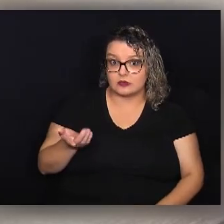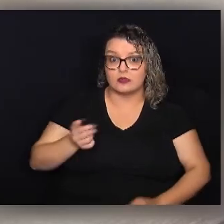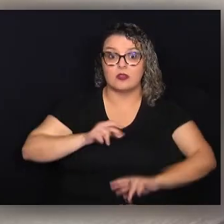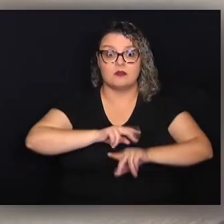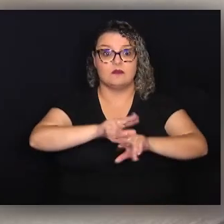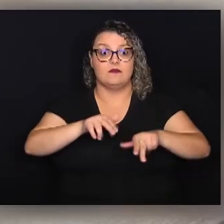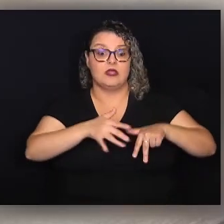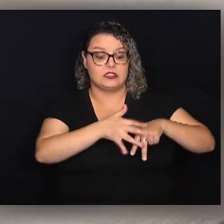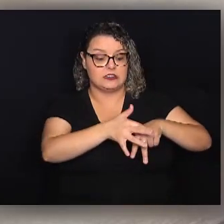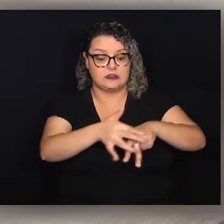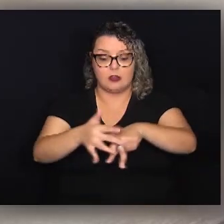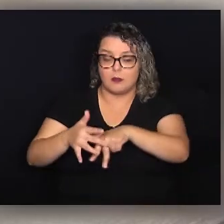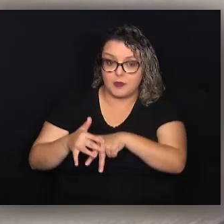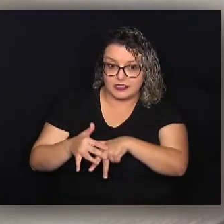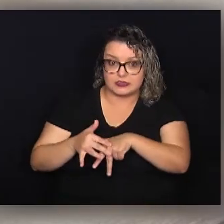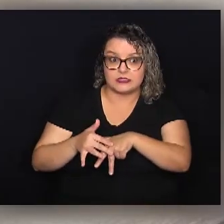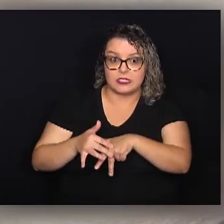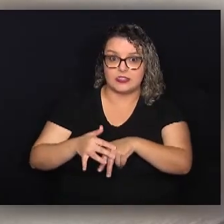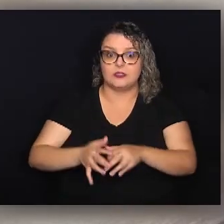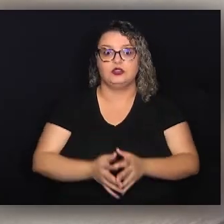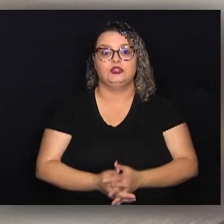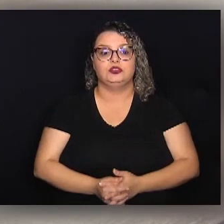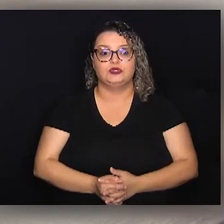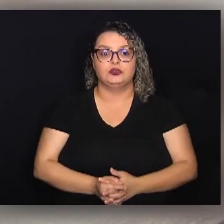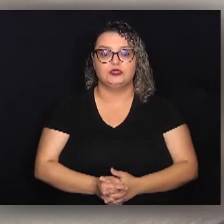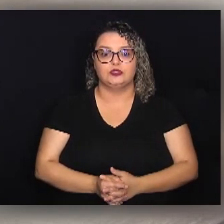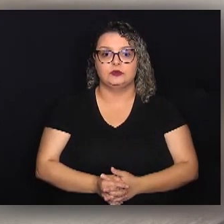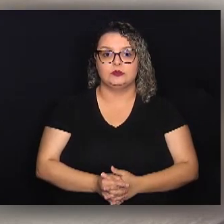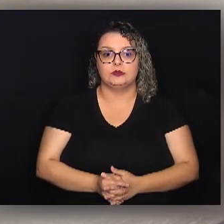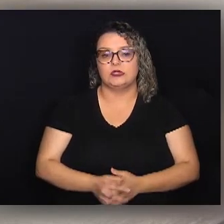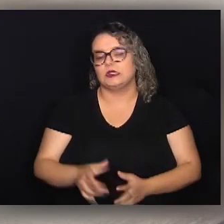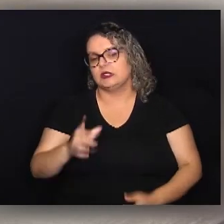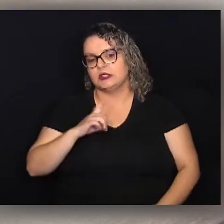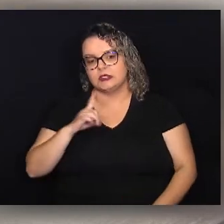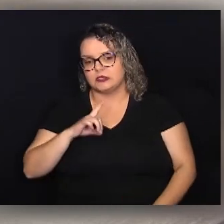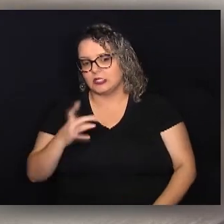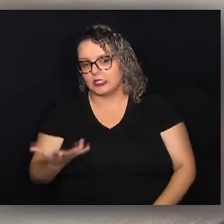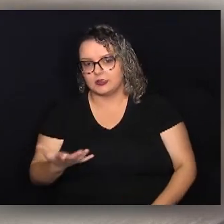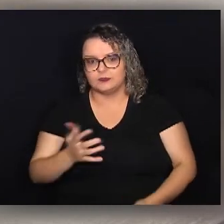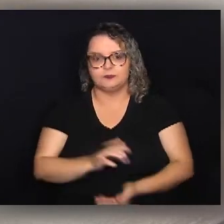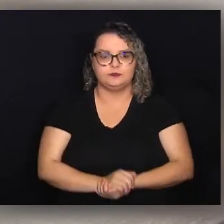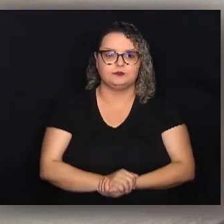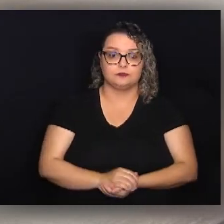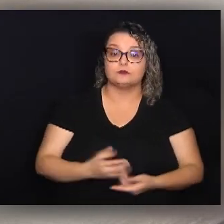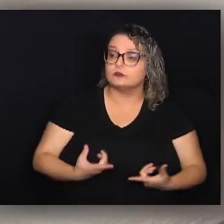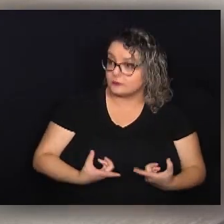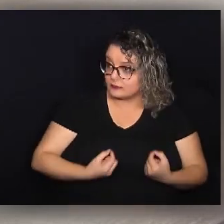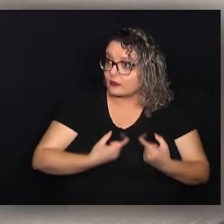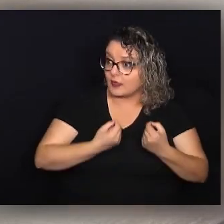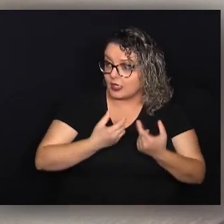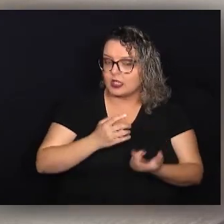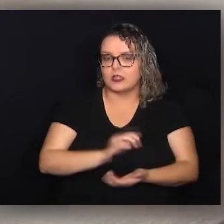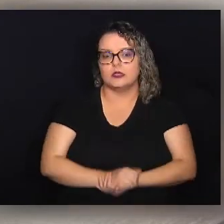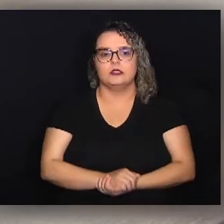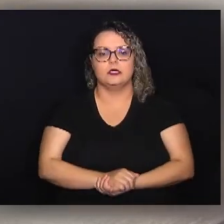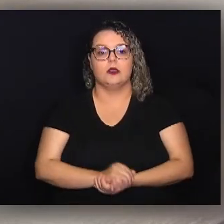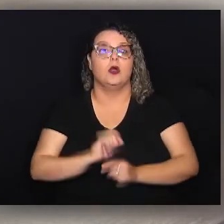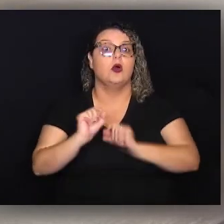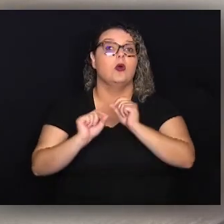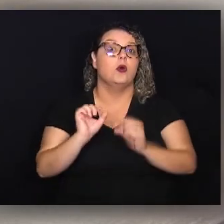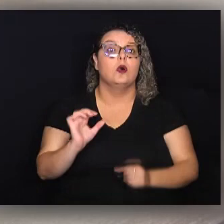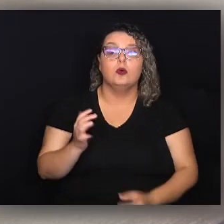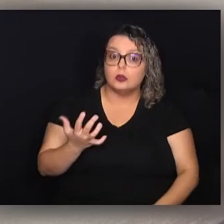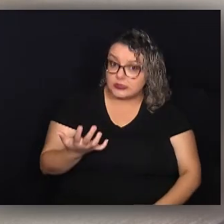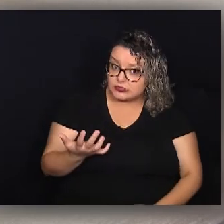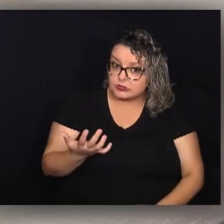muitas pacientes em portadoras aí de câncer, então